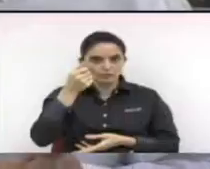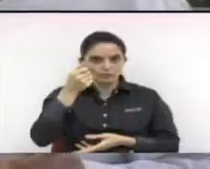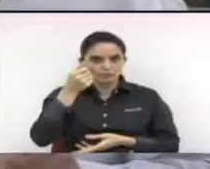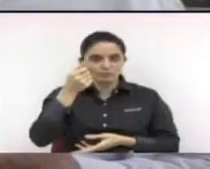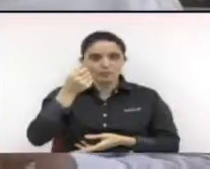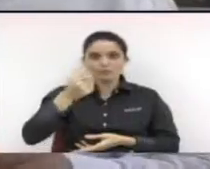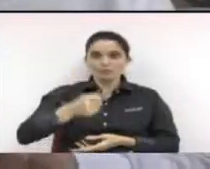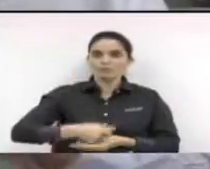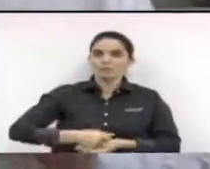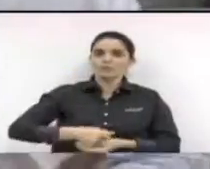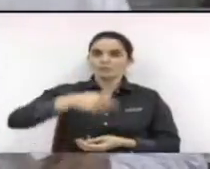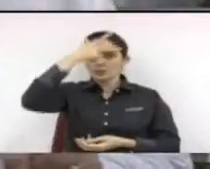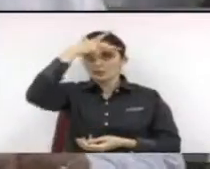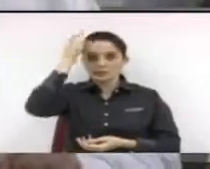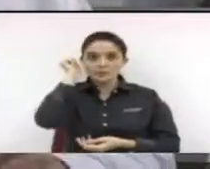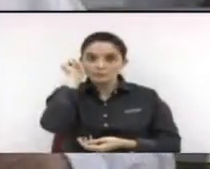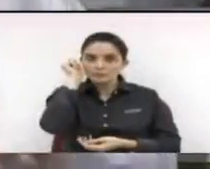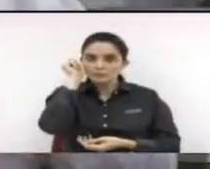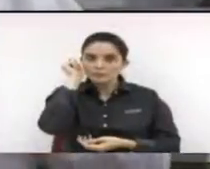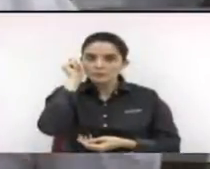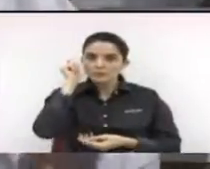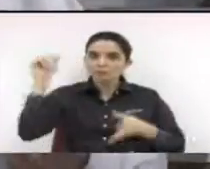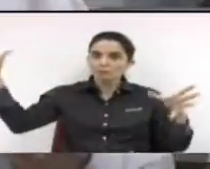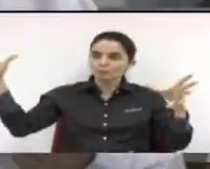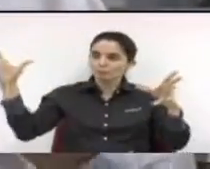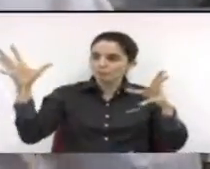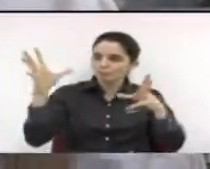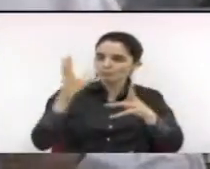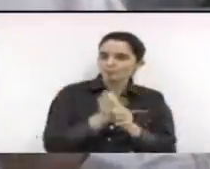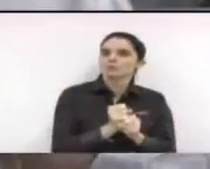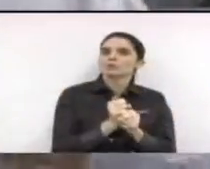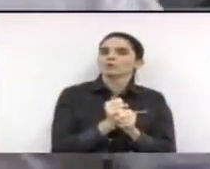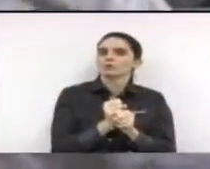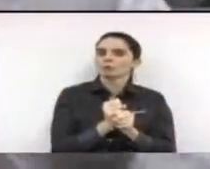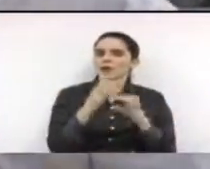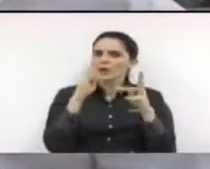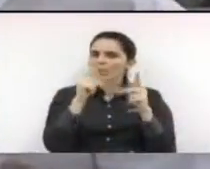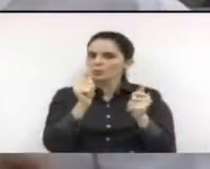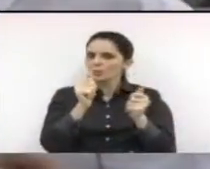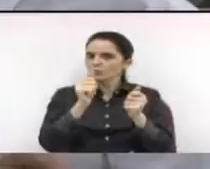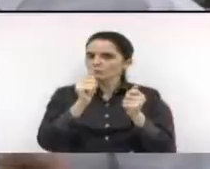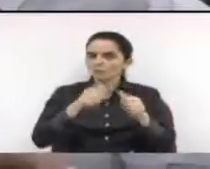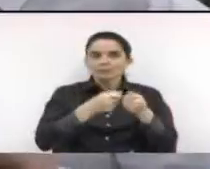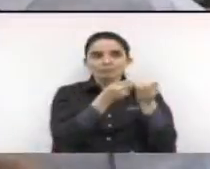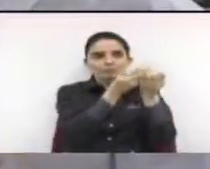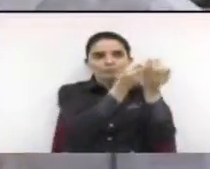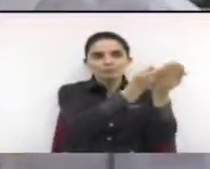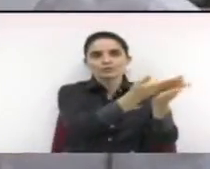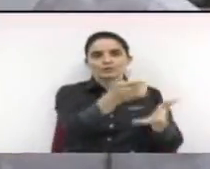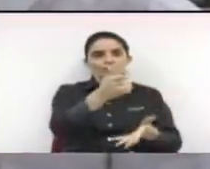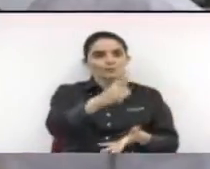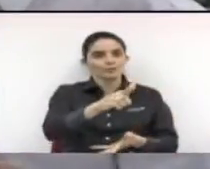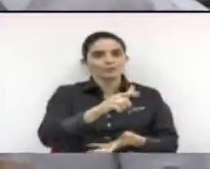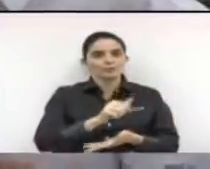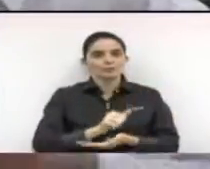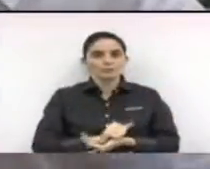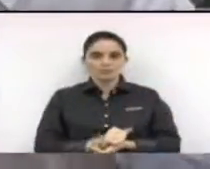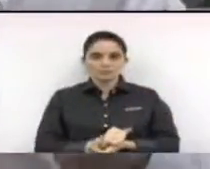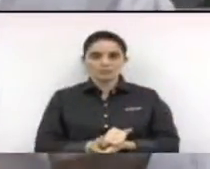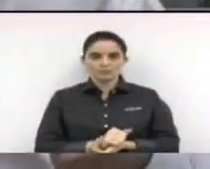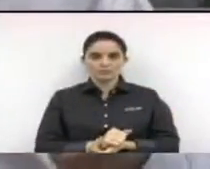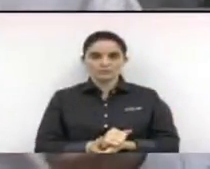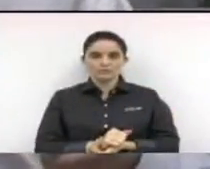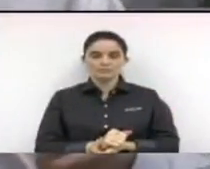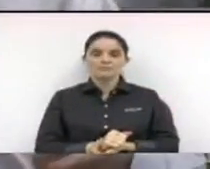executivo. E se nós somarmos o que já foi devolvido e o que nós vamos devolver, devolvido foi na outra